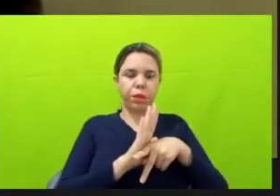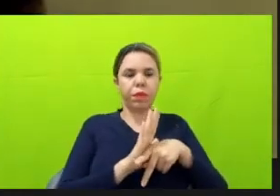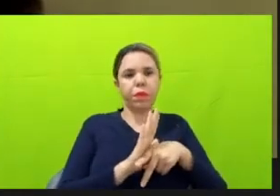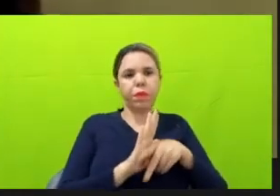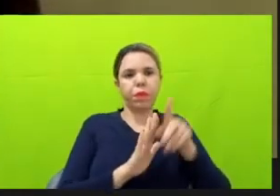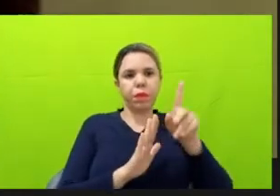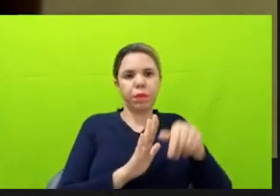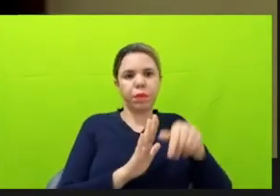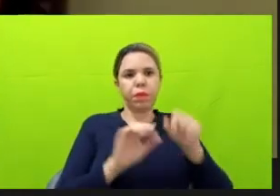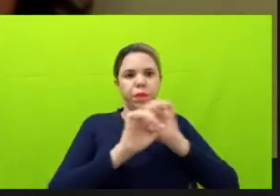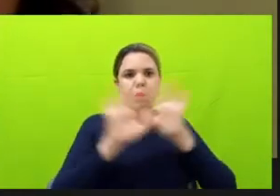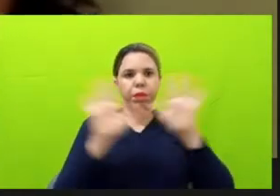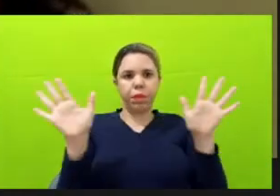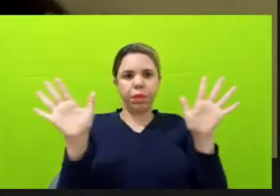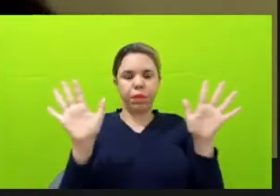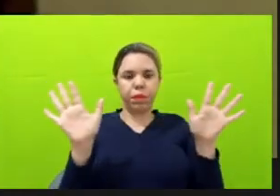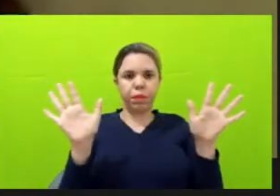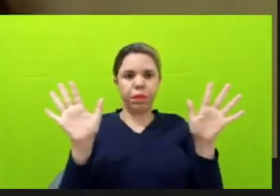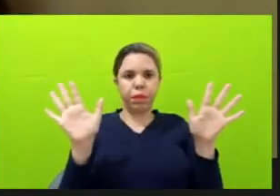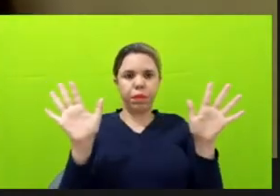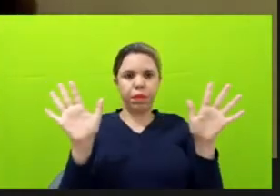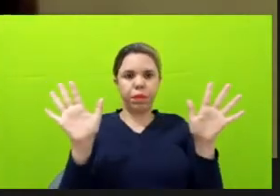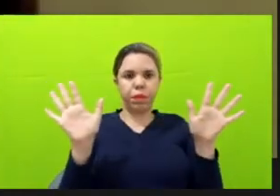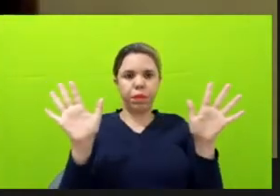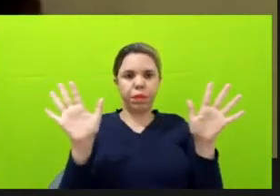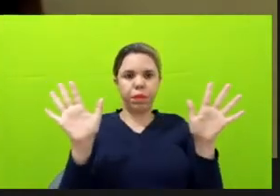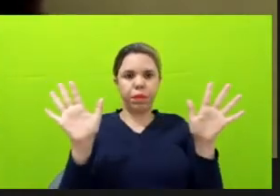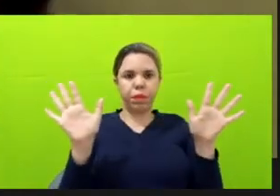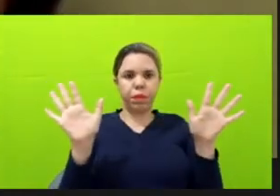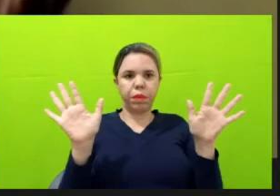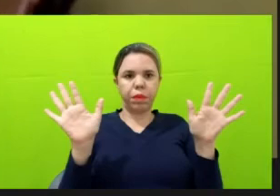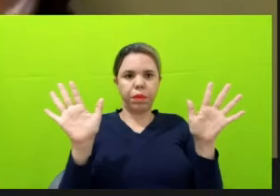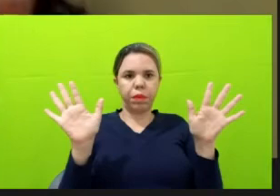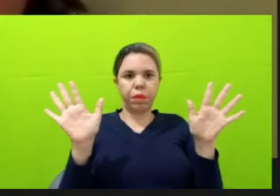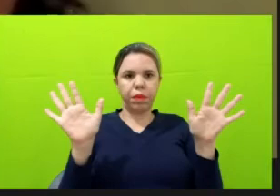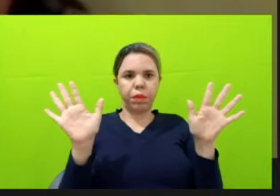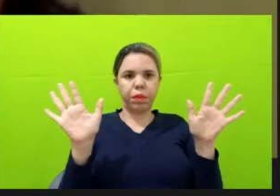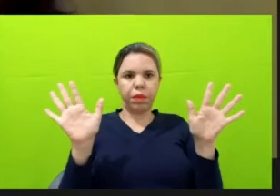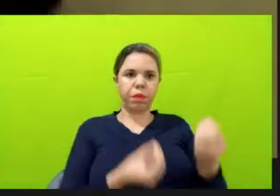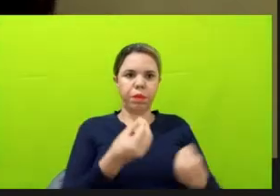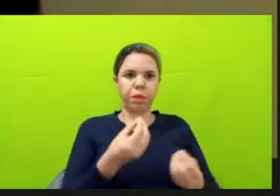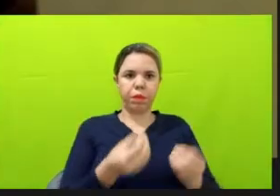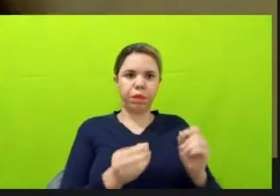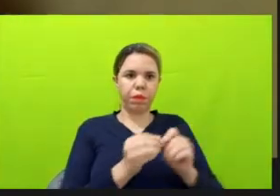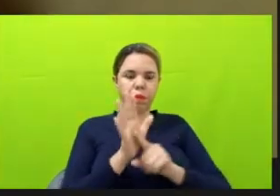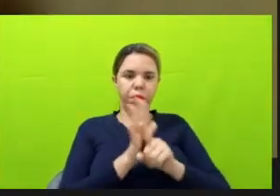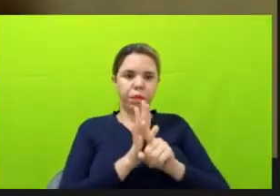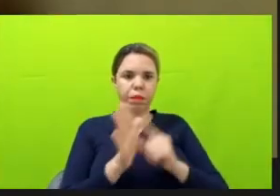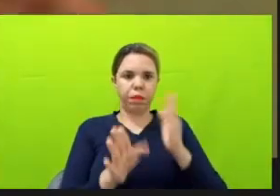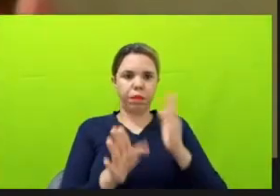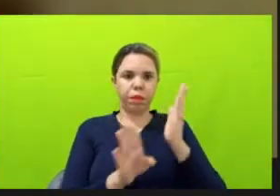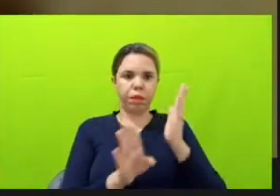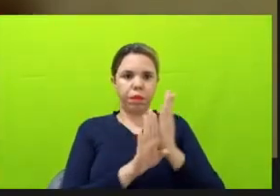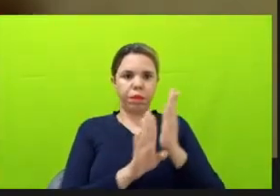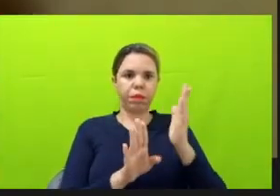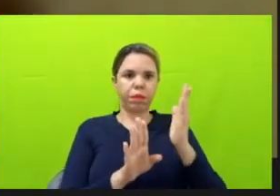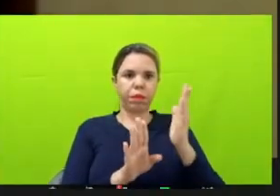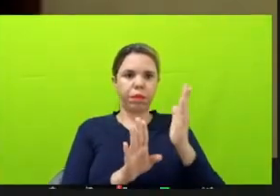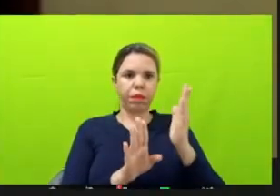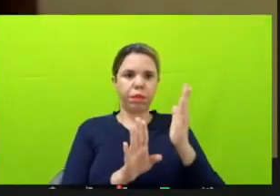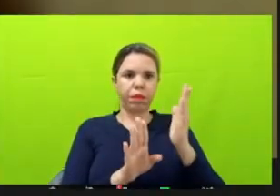transparência pública no campo socioambiental ainda é um baita desafio. E aí,